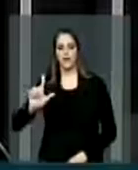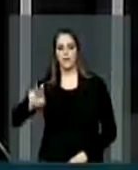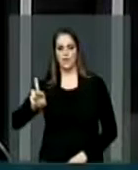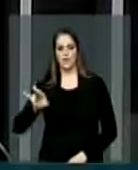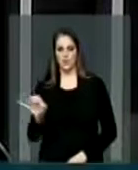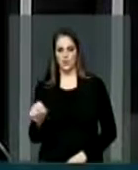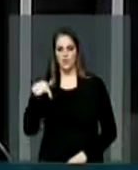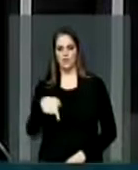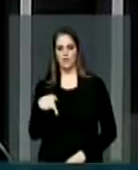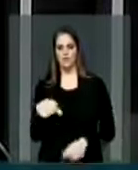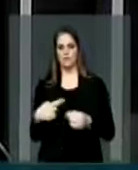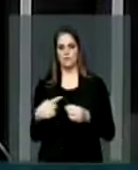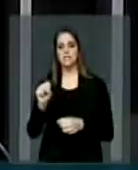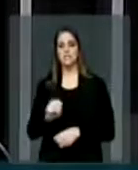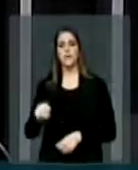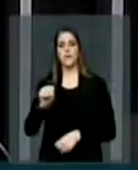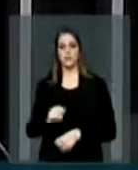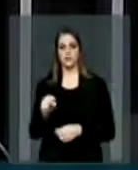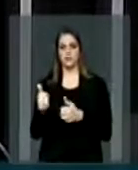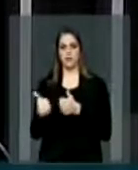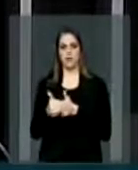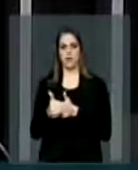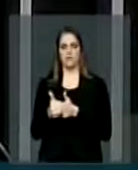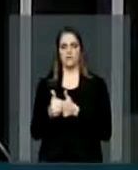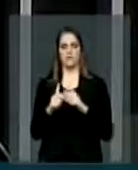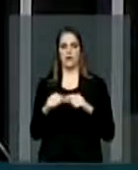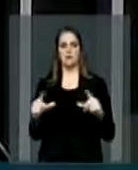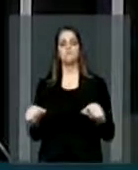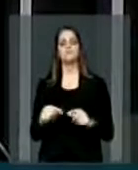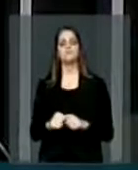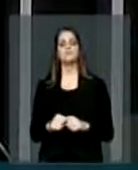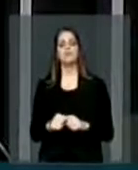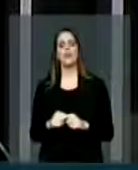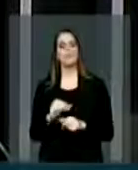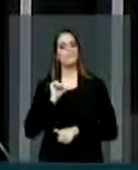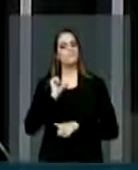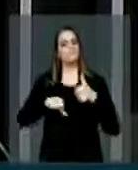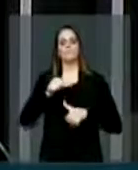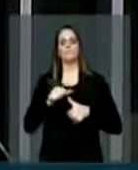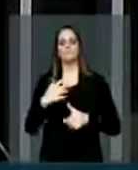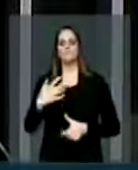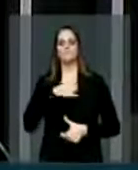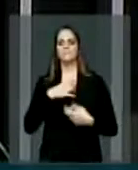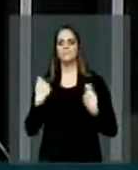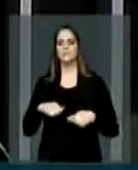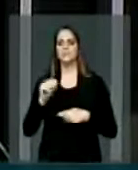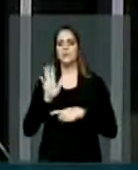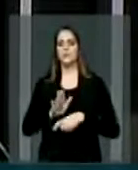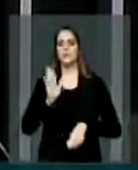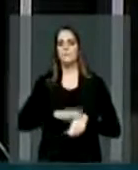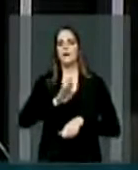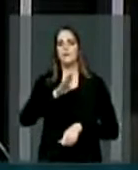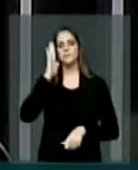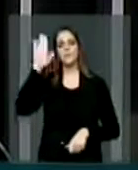colaboração, com certeza, para algo mais que eu poderia fazer, talvez pela vida de várias pessoas, principalmente na área das